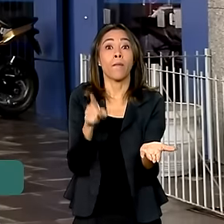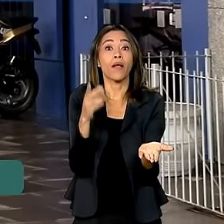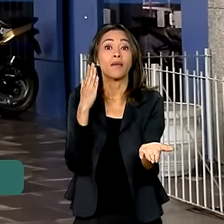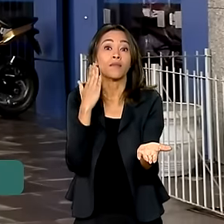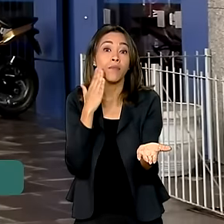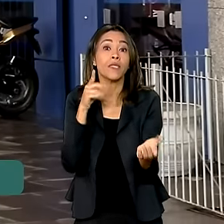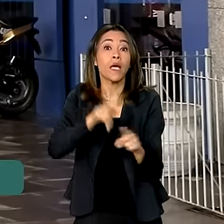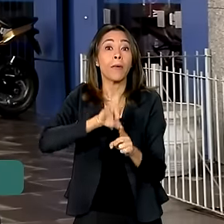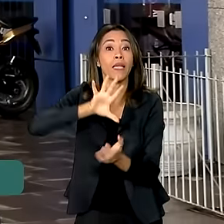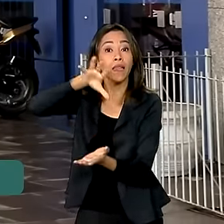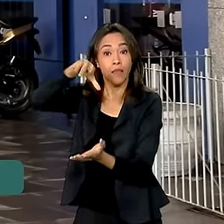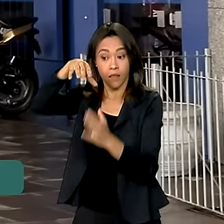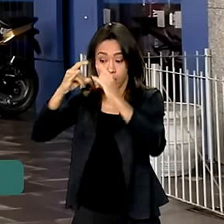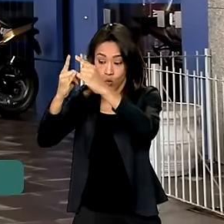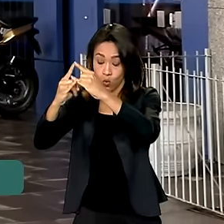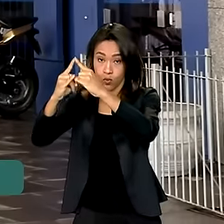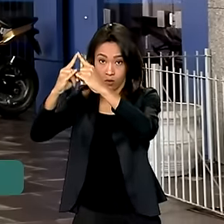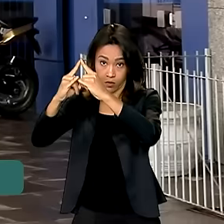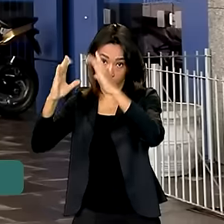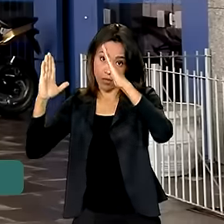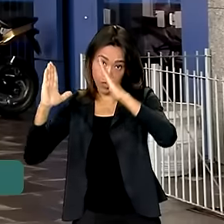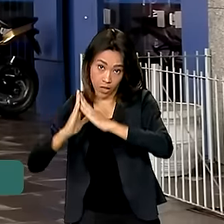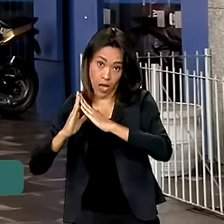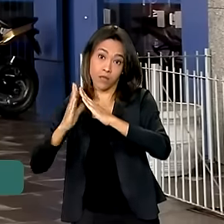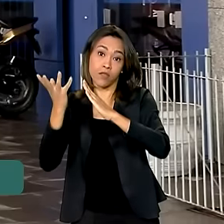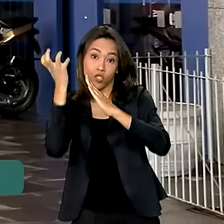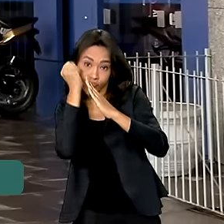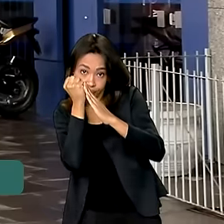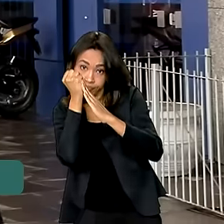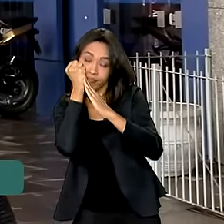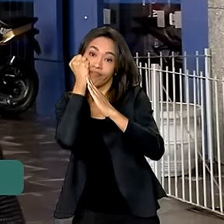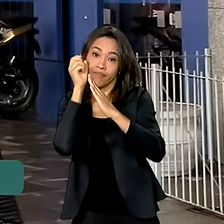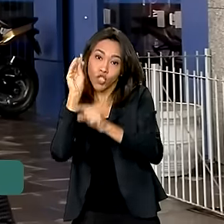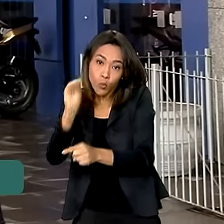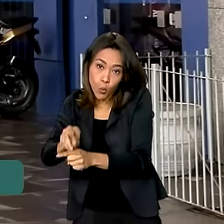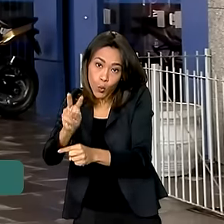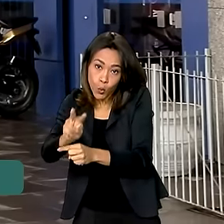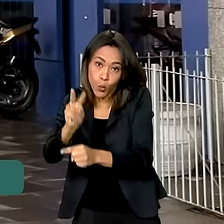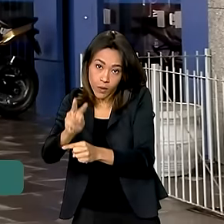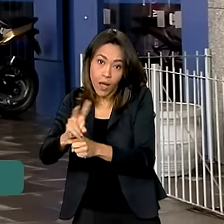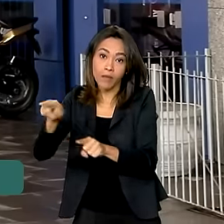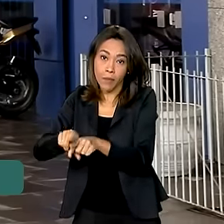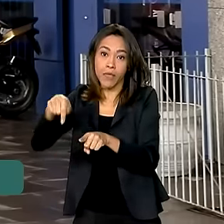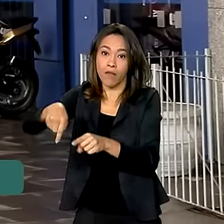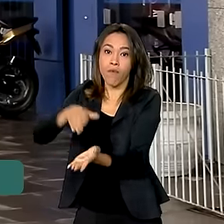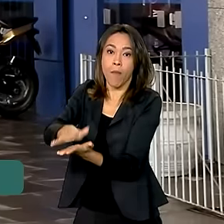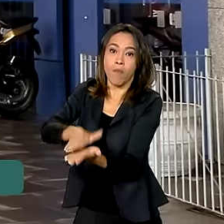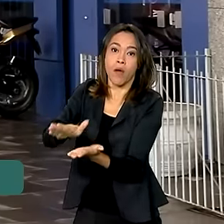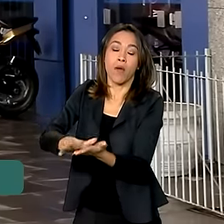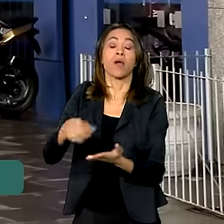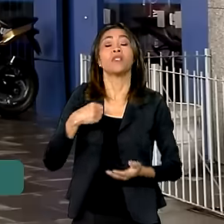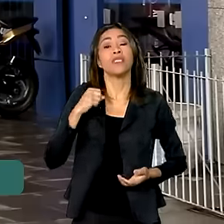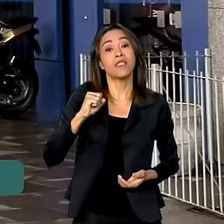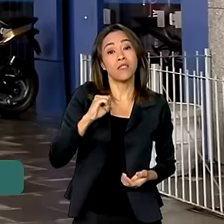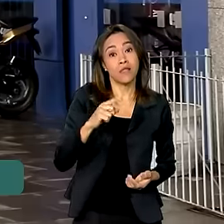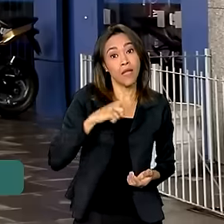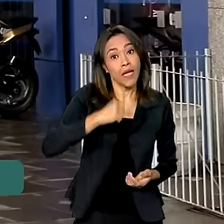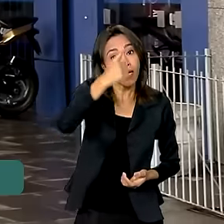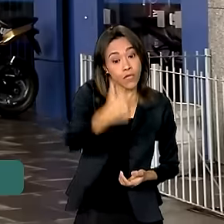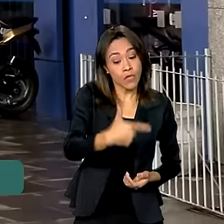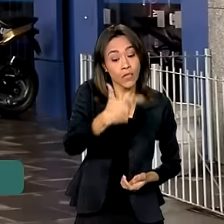nos abrigos. Para quem já tem aquela carteira de identidade nova, aquele novo modelo, a segunda via sai